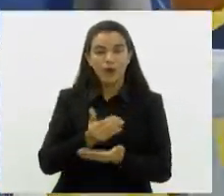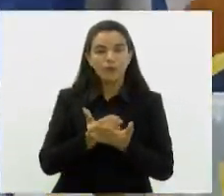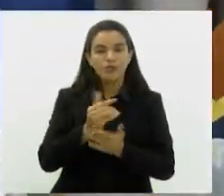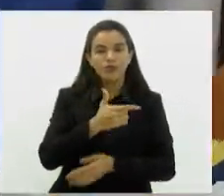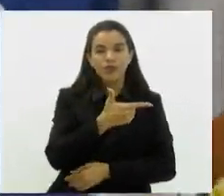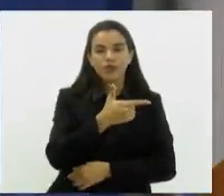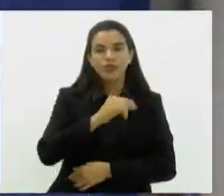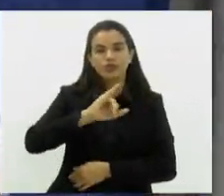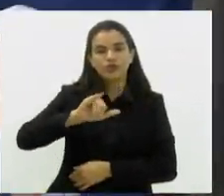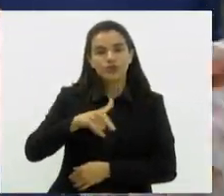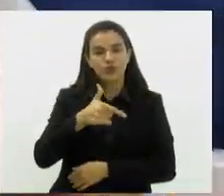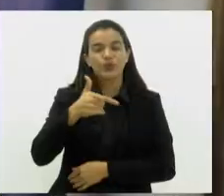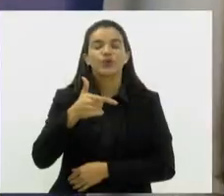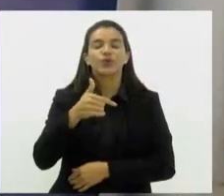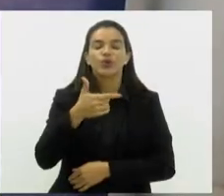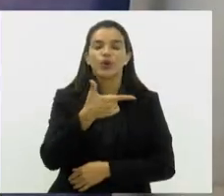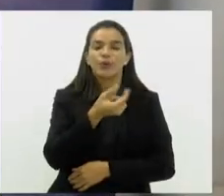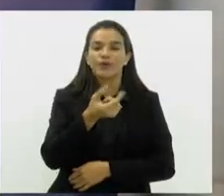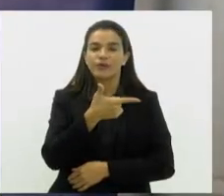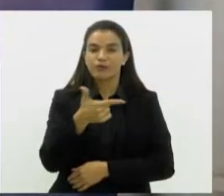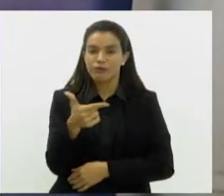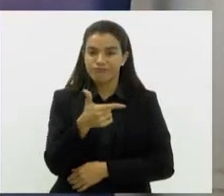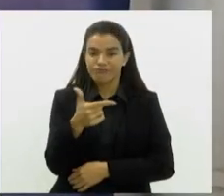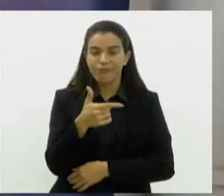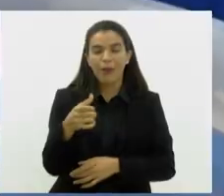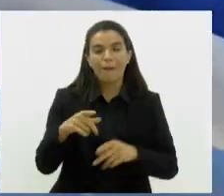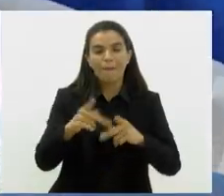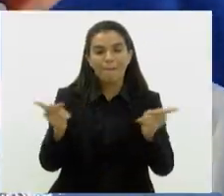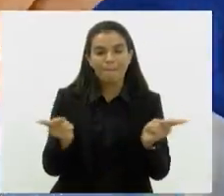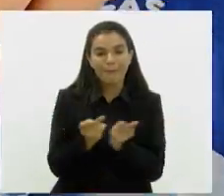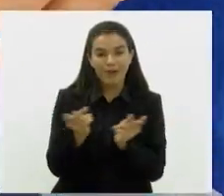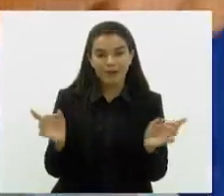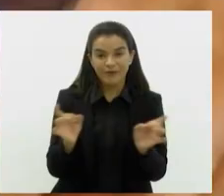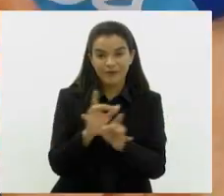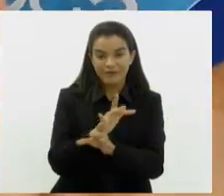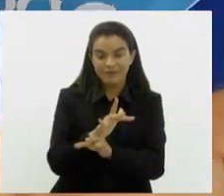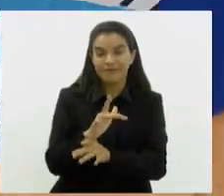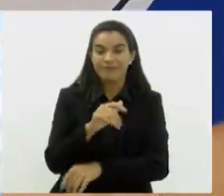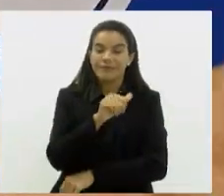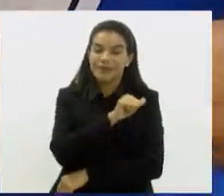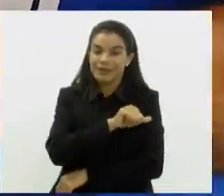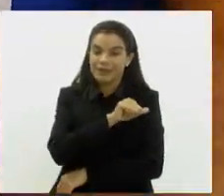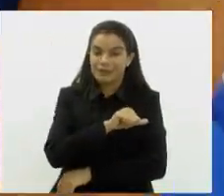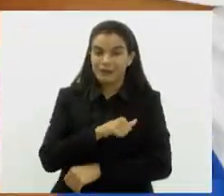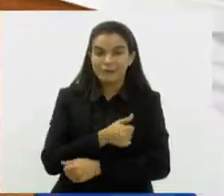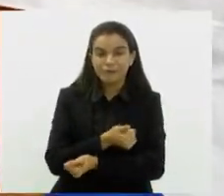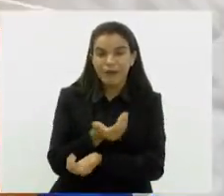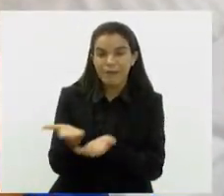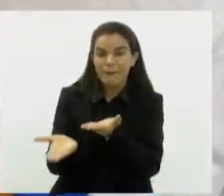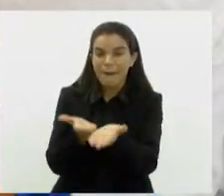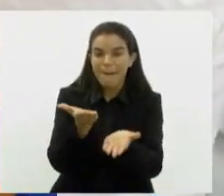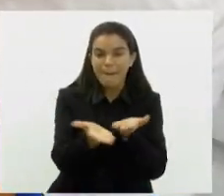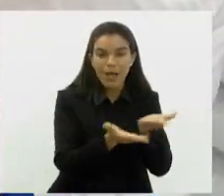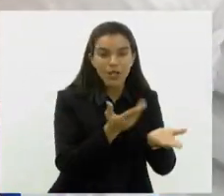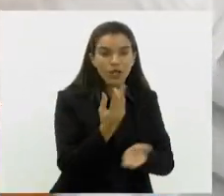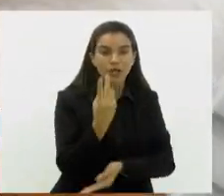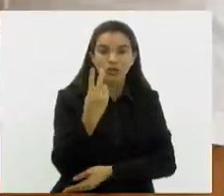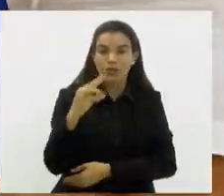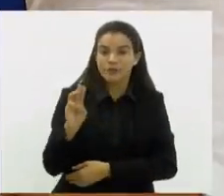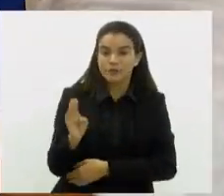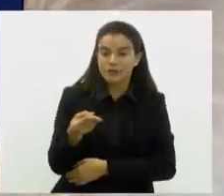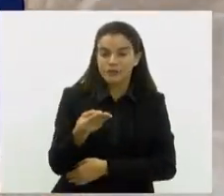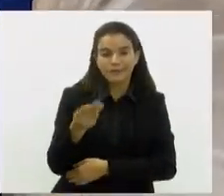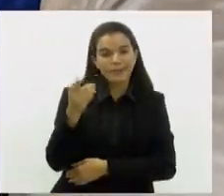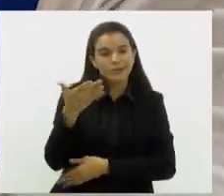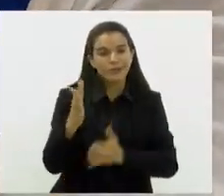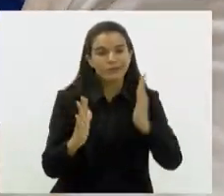2022 e faz parte do programa Prato Feito Carioca. Desde então, foram servidas mais de 2 milhões de refeições, uma média